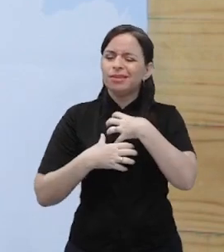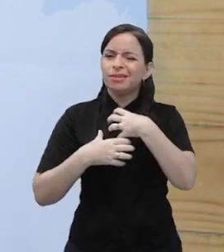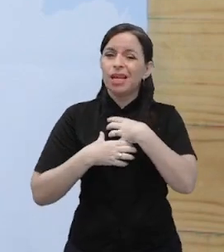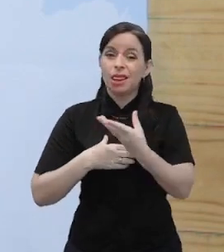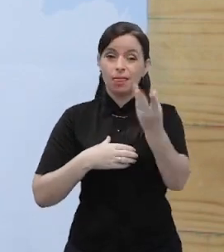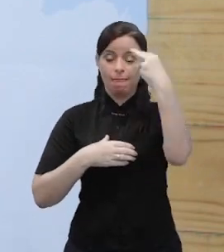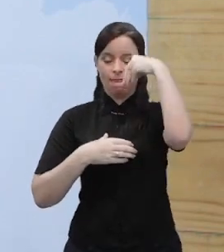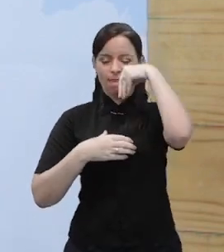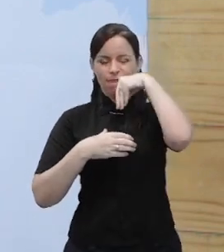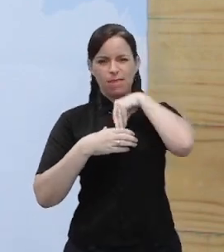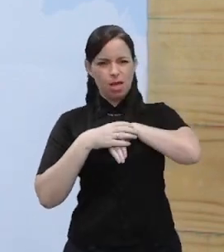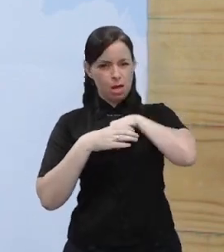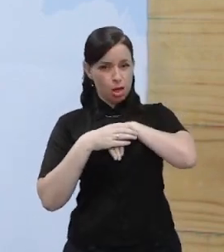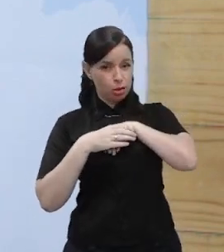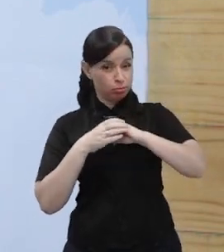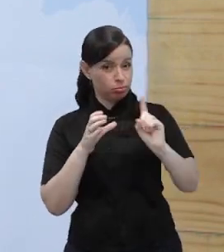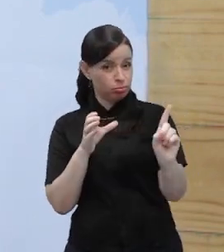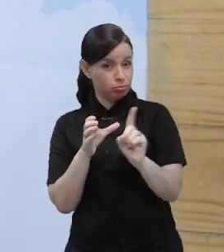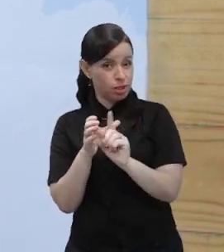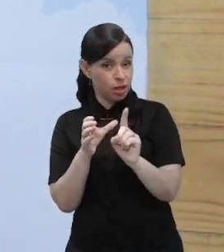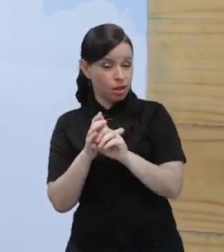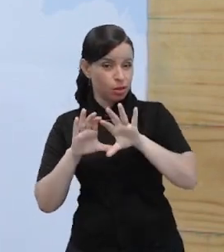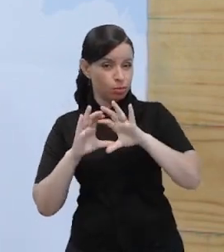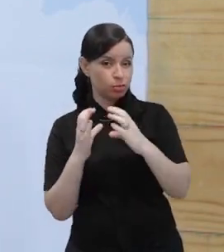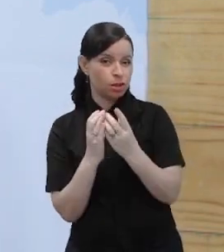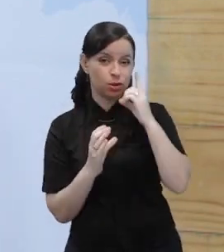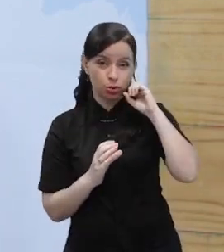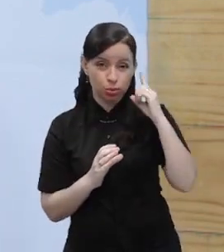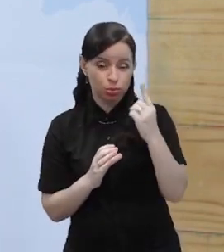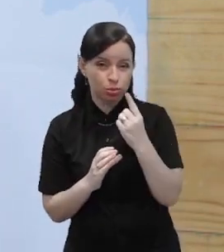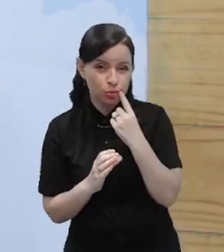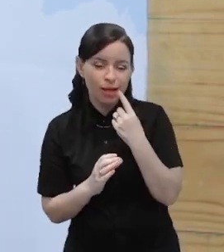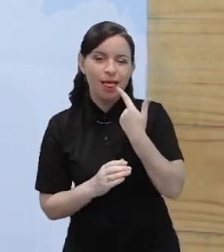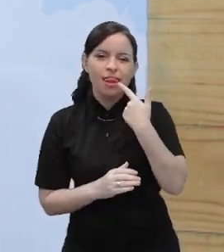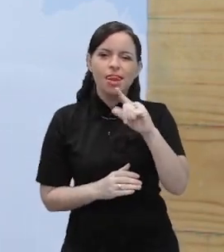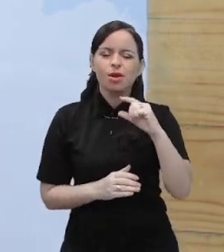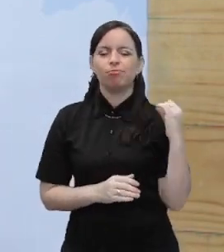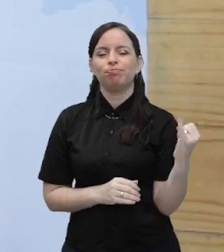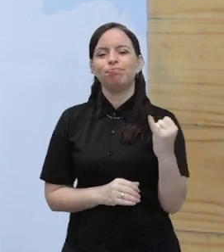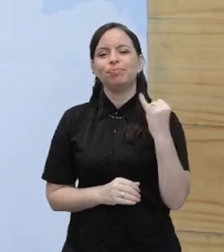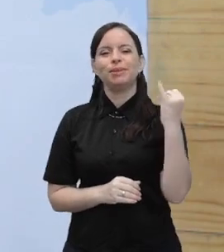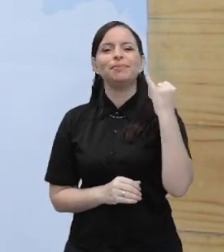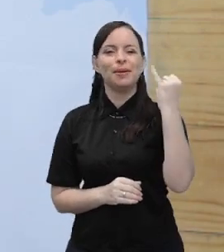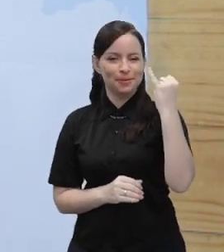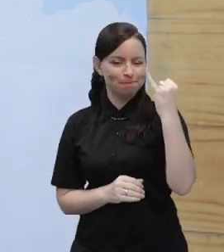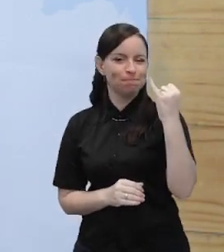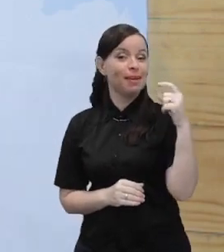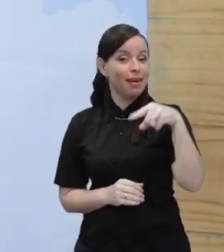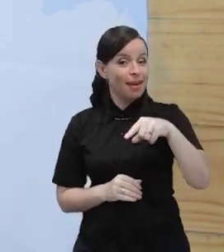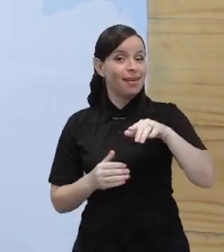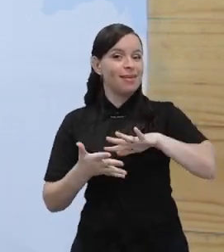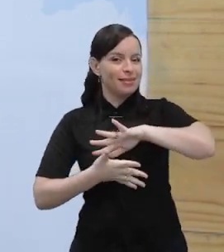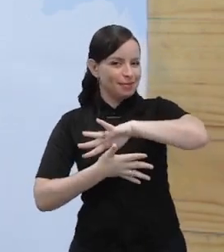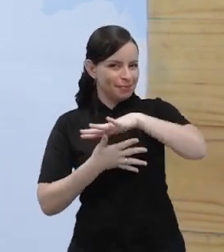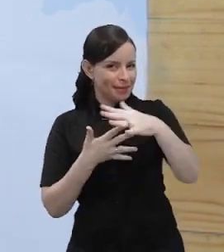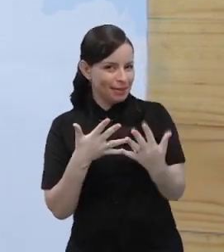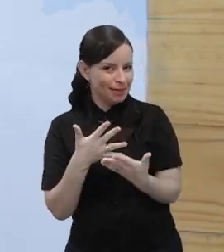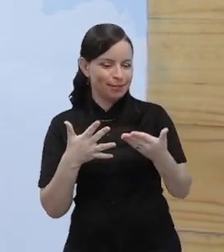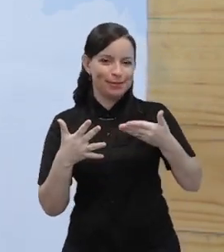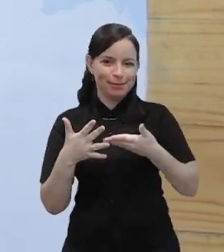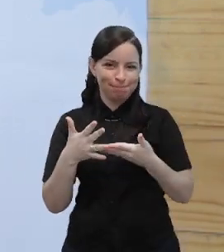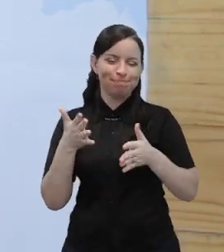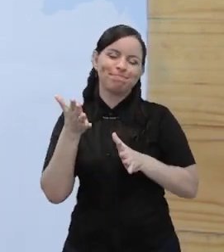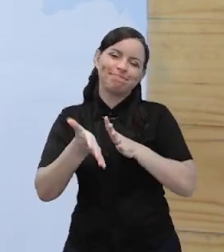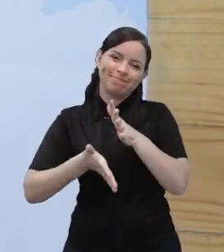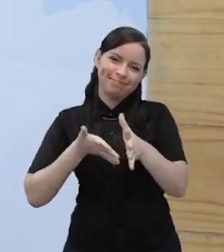surda, e aí o artefato primário vai ser a língua. Nesse caso, a língua de sinais, ou, para nós, a língua